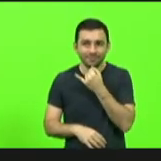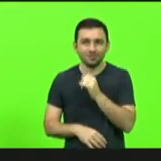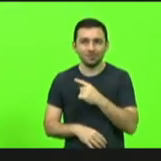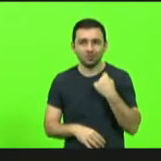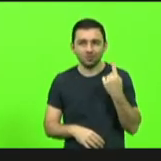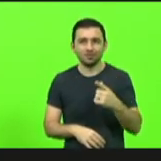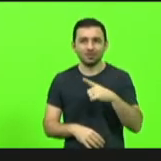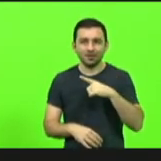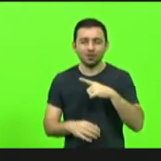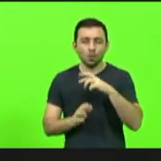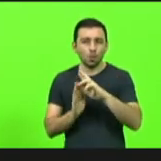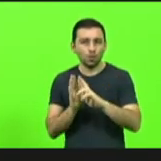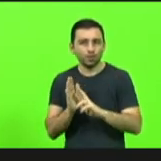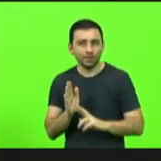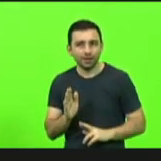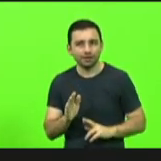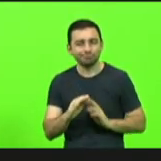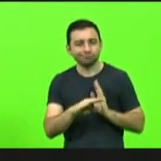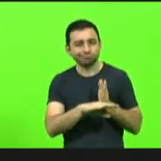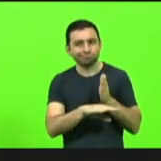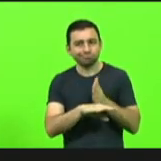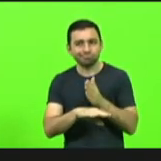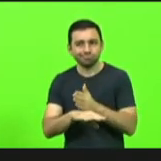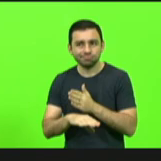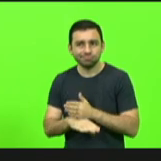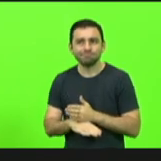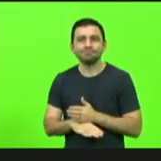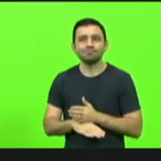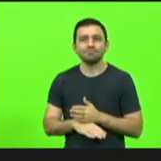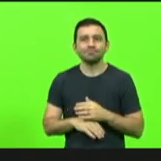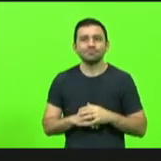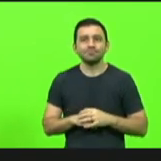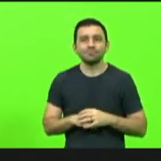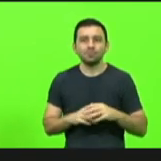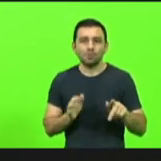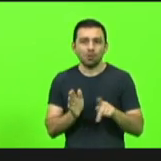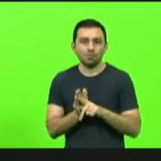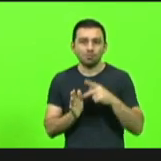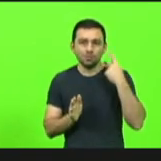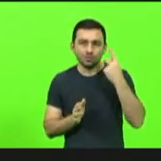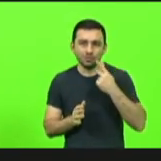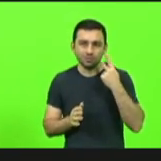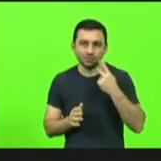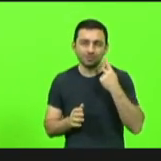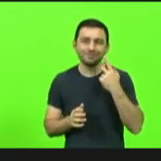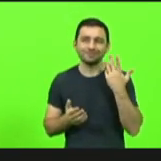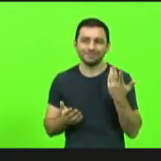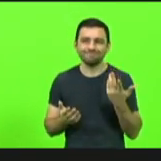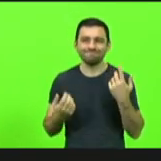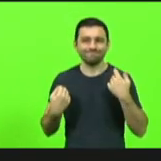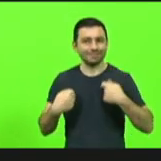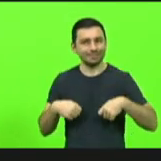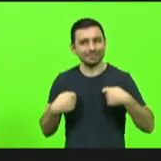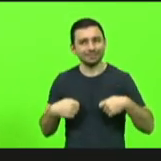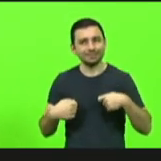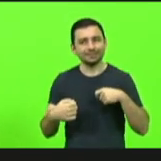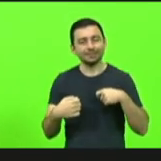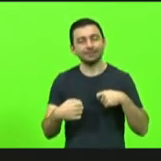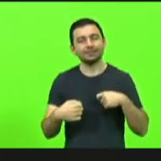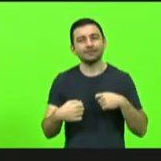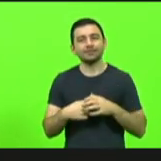roteiro, tem uma, todo um envolvimento político por trás que a gente não pode deixar de